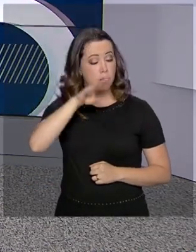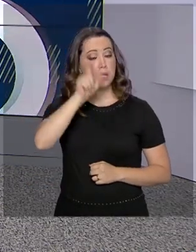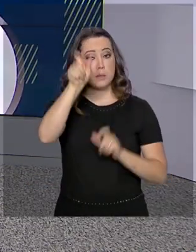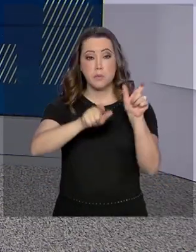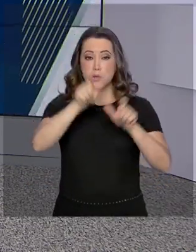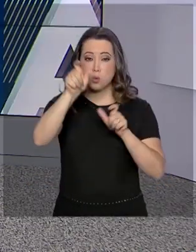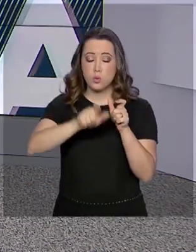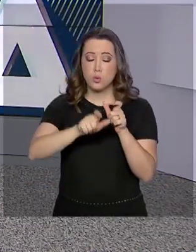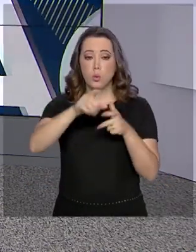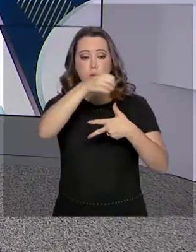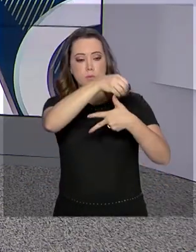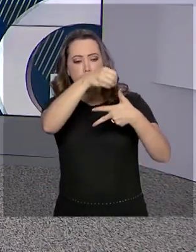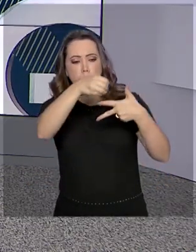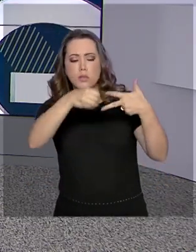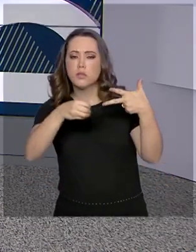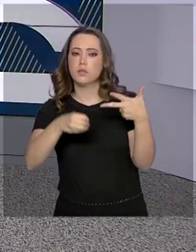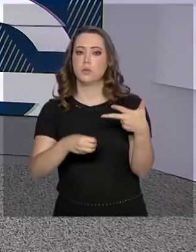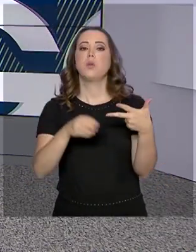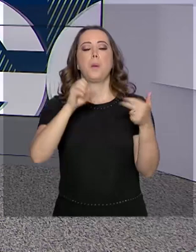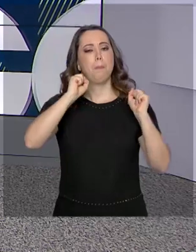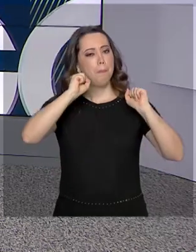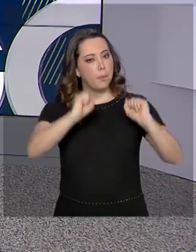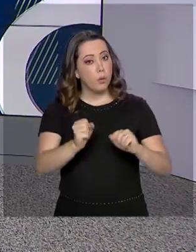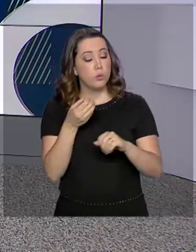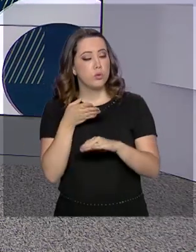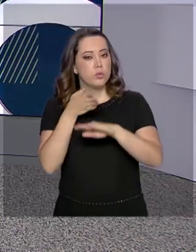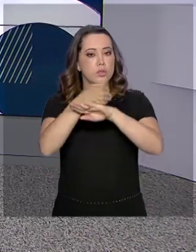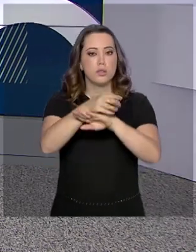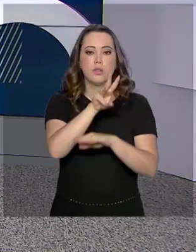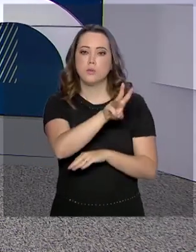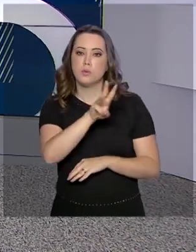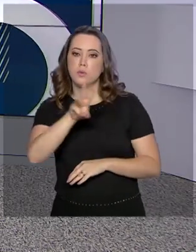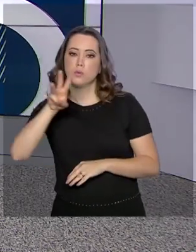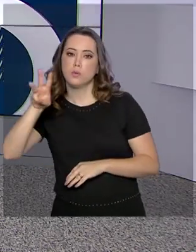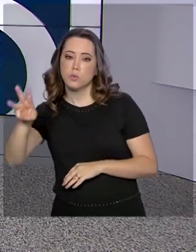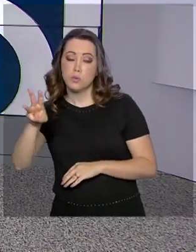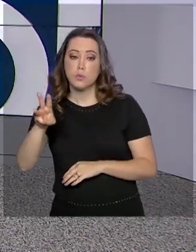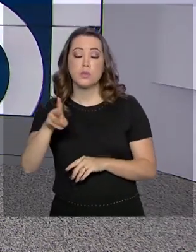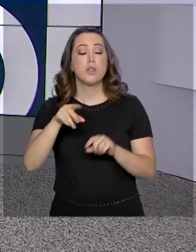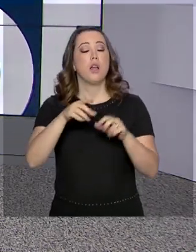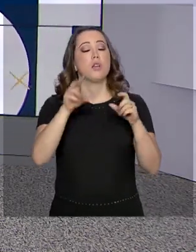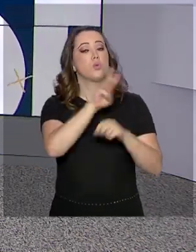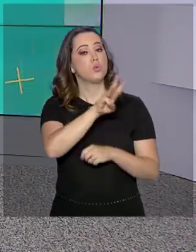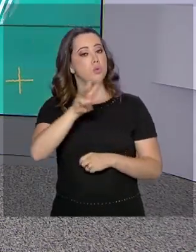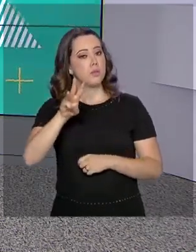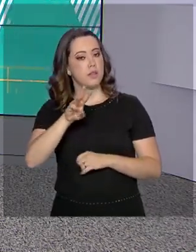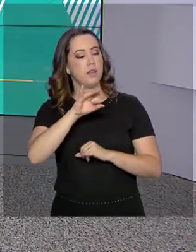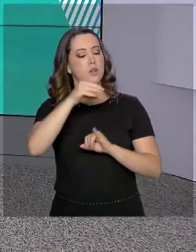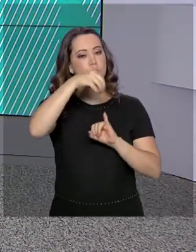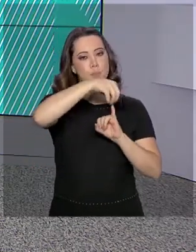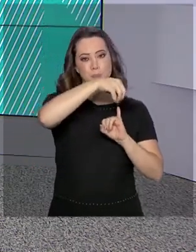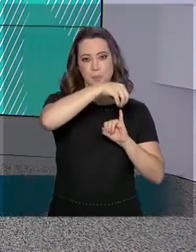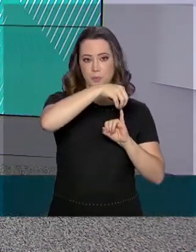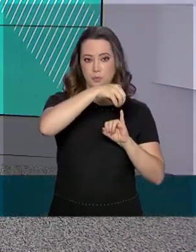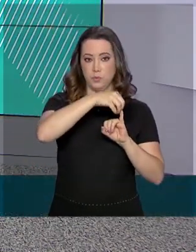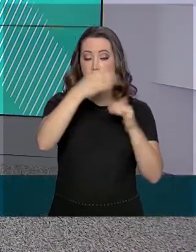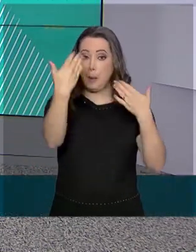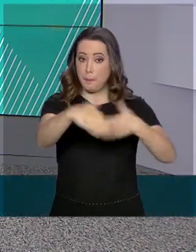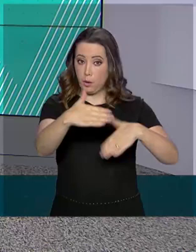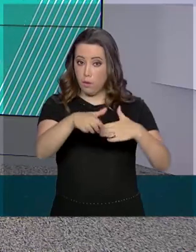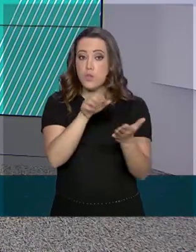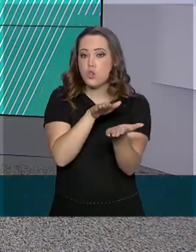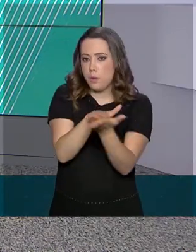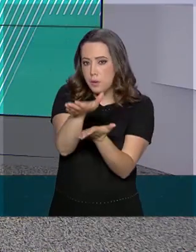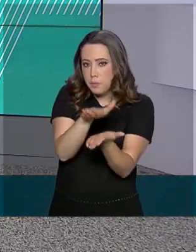os candidatos do Exame Nacional do Ensino Médio já podem acessar o cartão de confirmação pelo site do Inep. As provas, que já estão